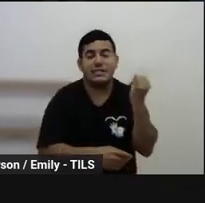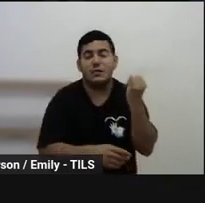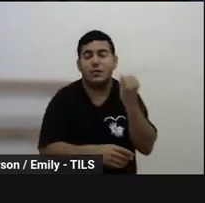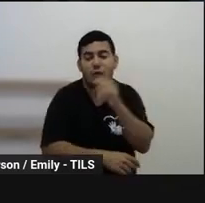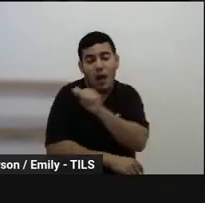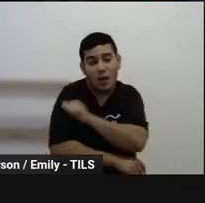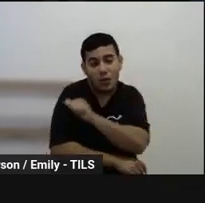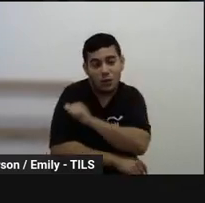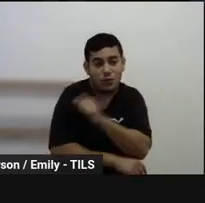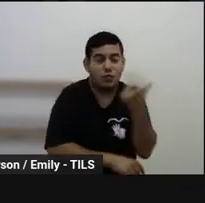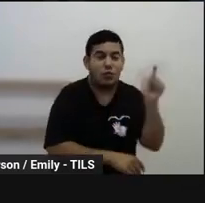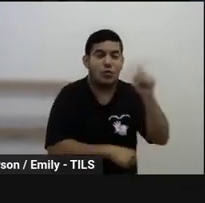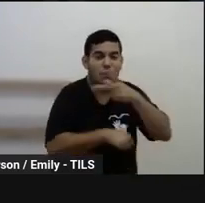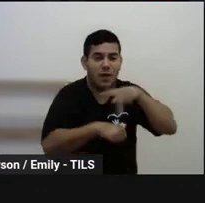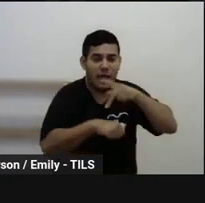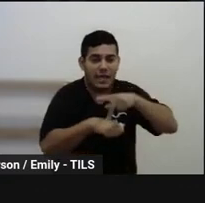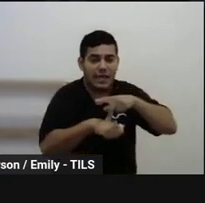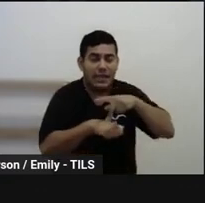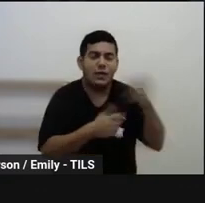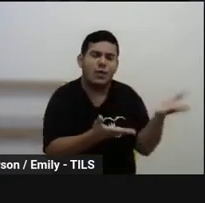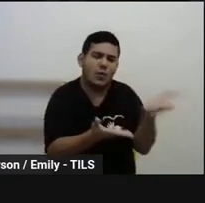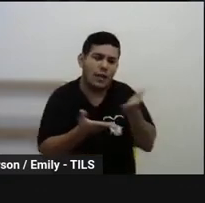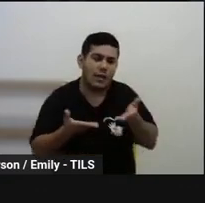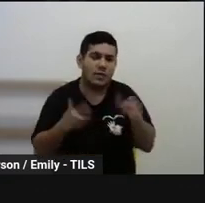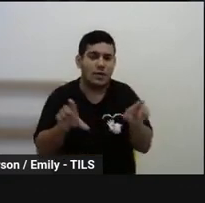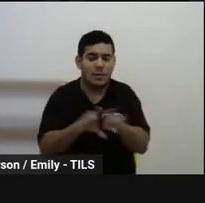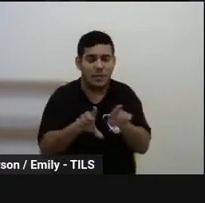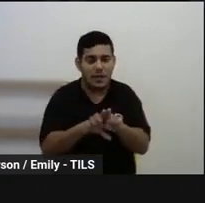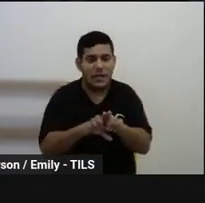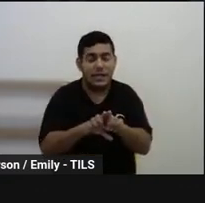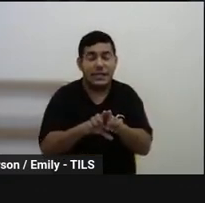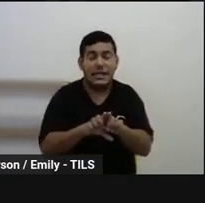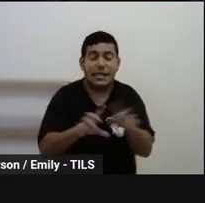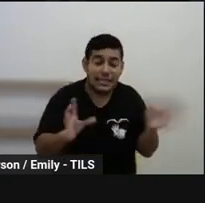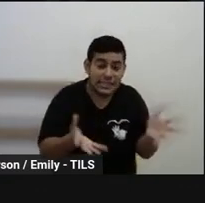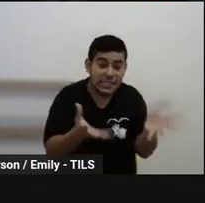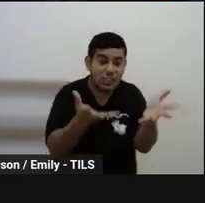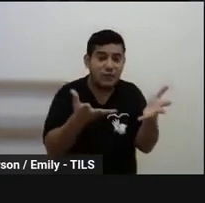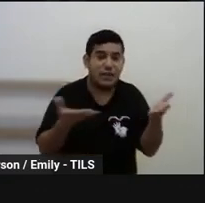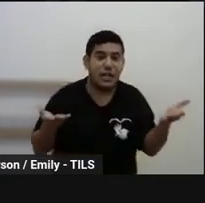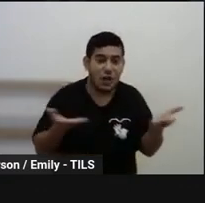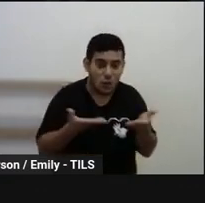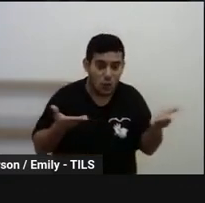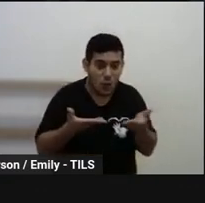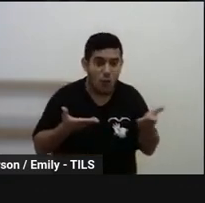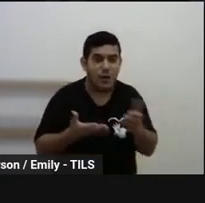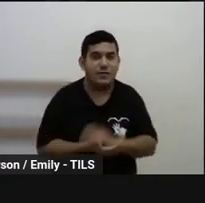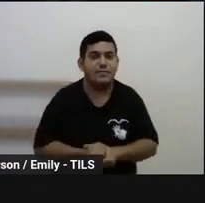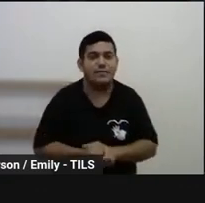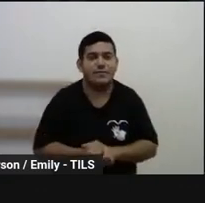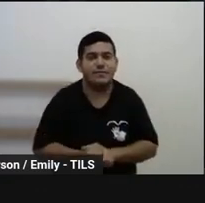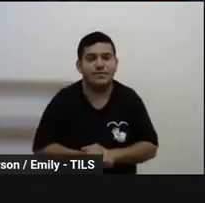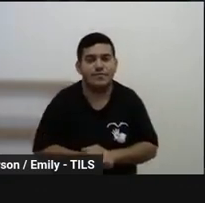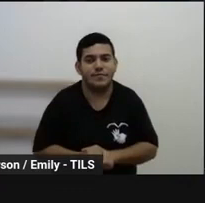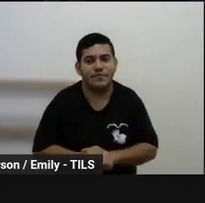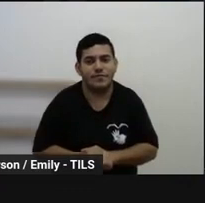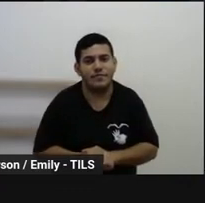gente também precisa estar acolhendo, inclusive incentivando nesse momento de autoria discente, tá bom?